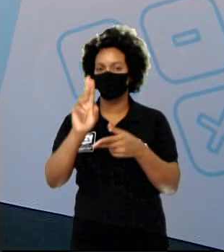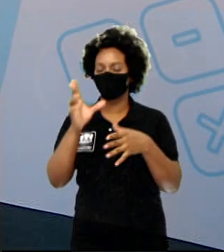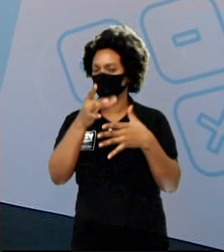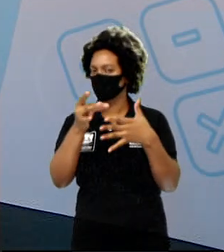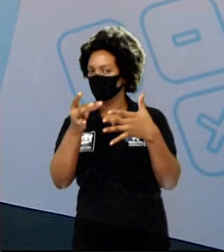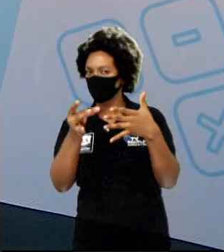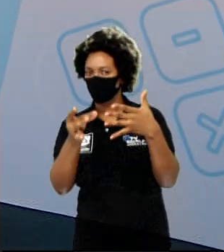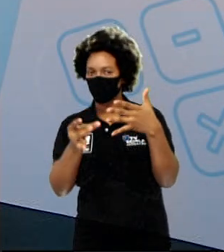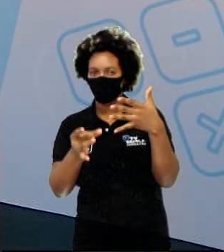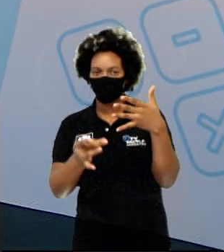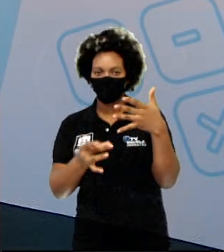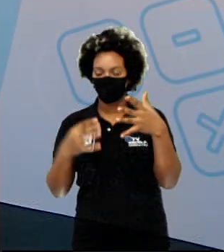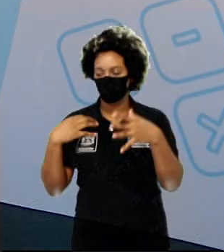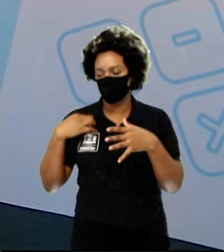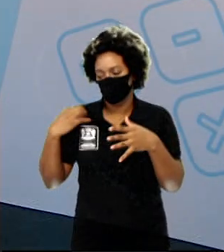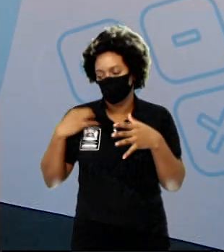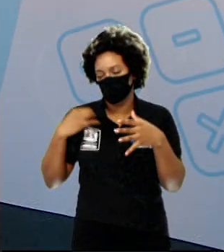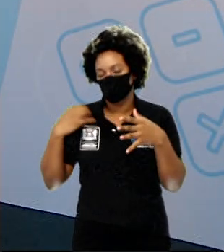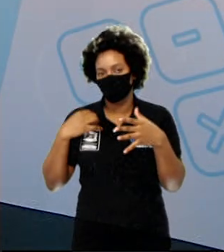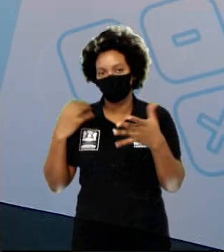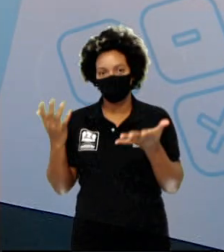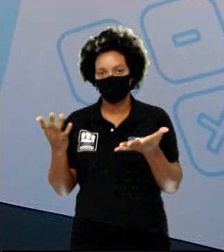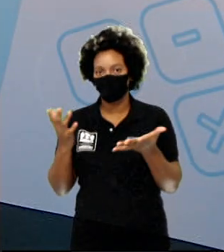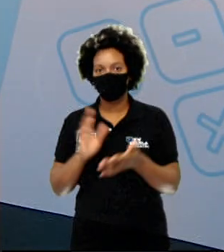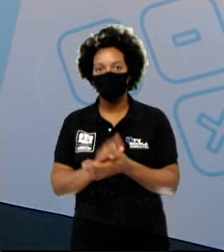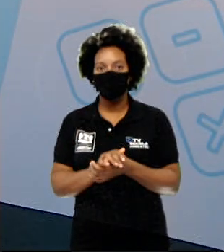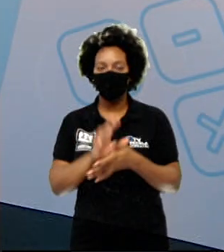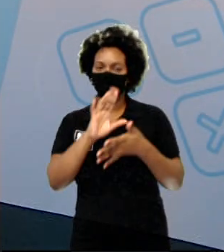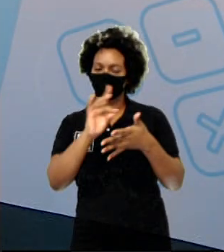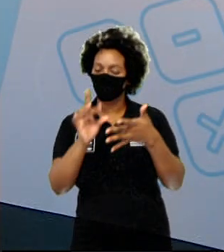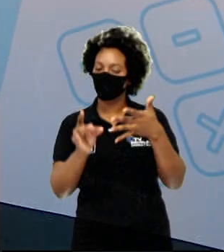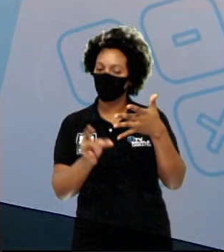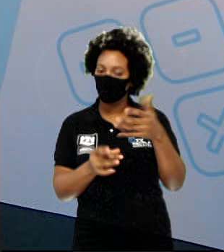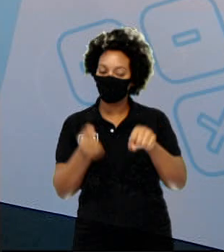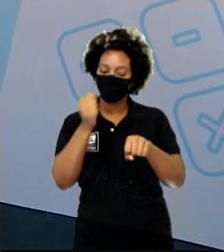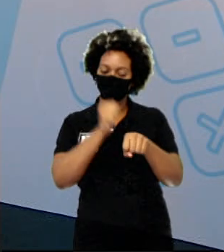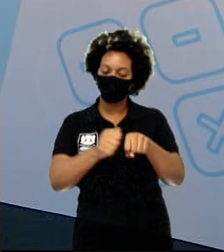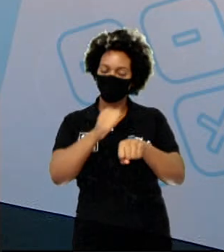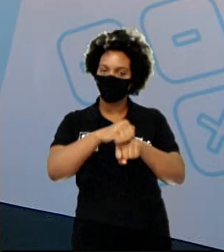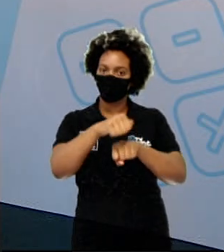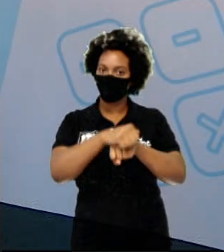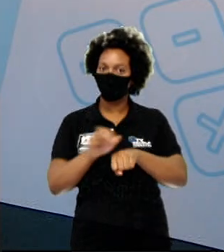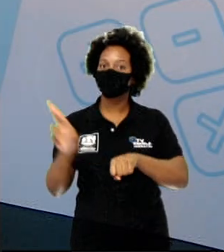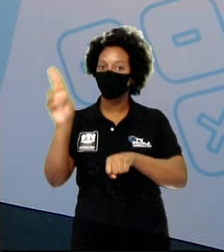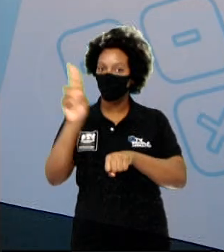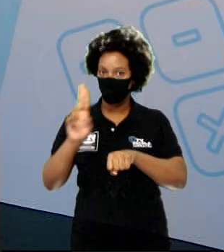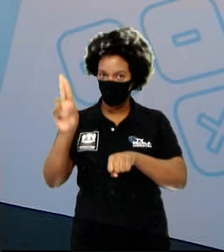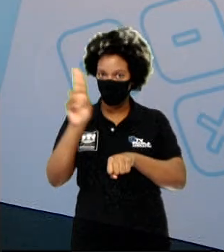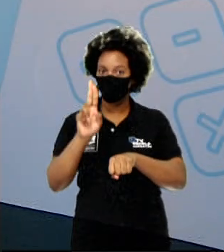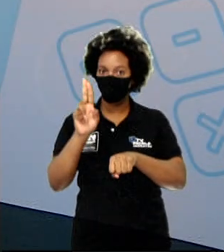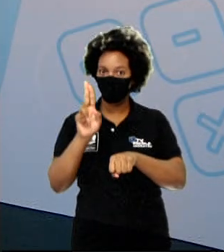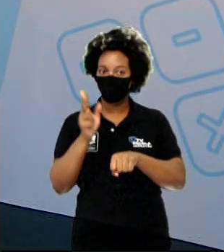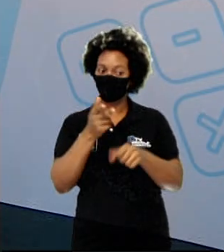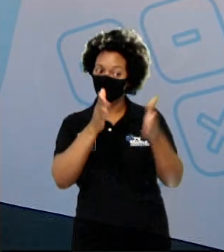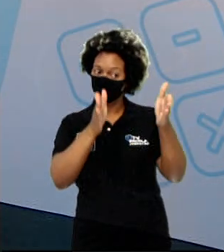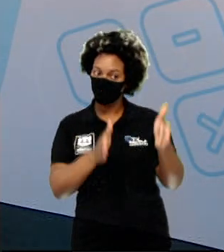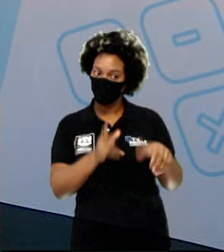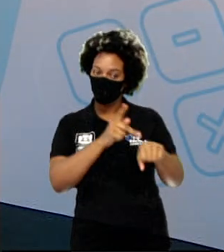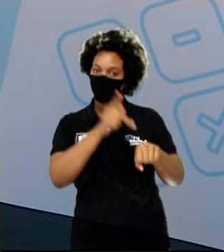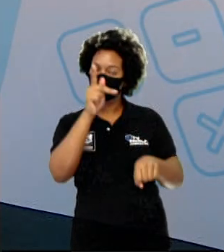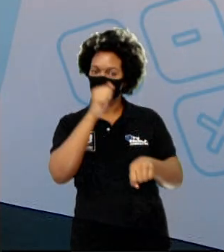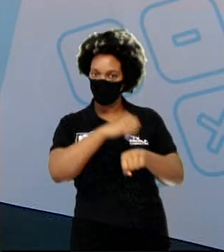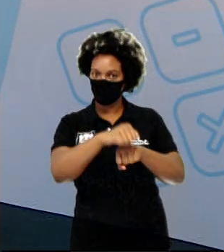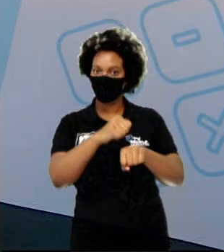roupas. Ou seja, é com a pedra lascada do Paleolítico que a